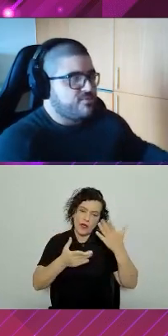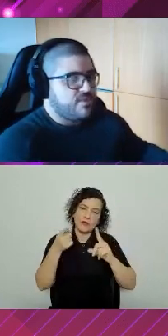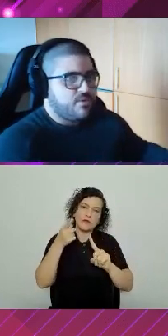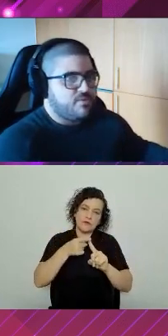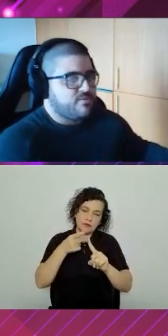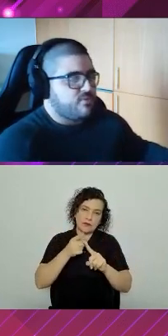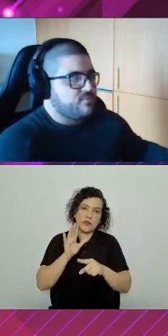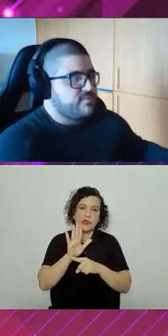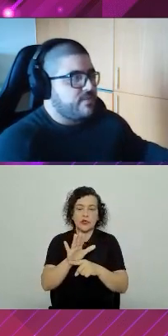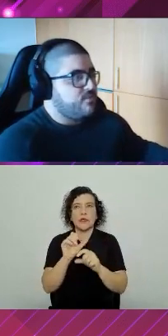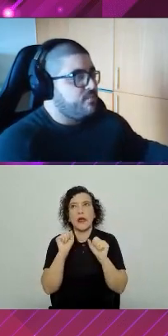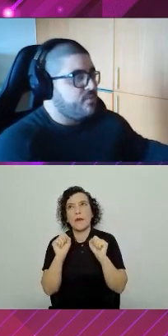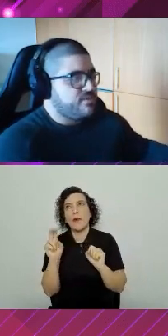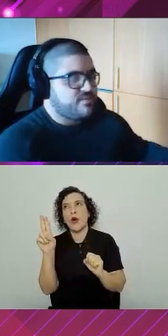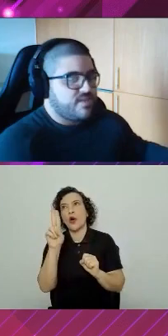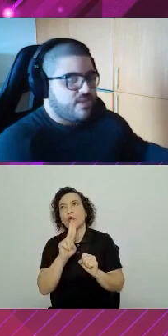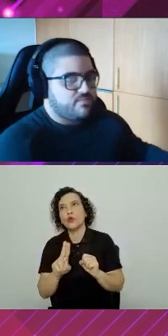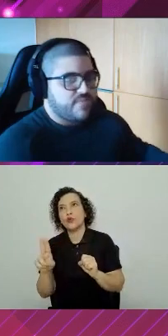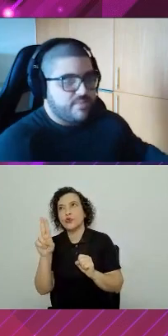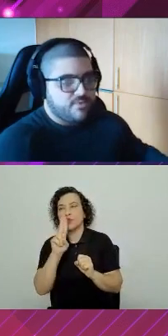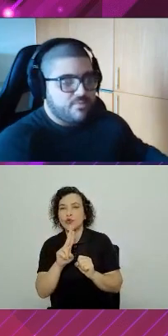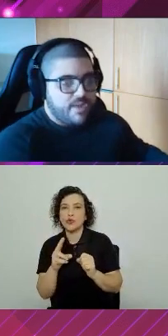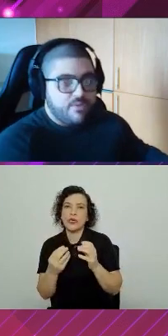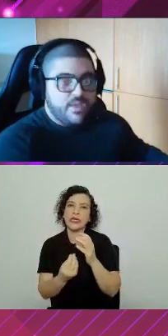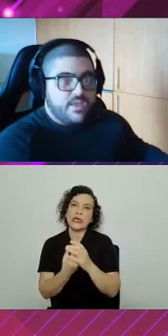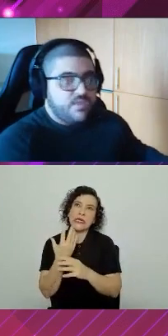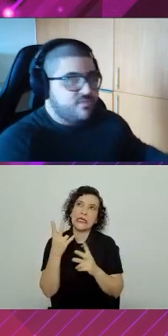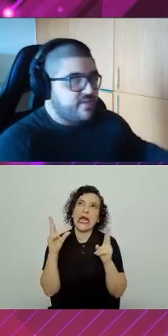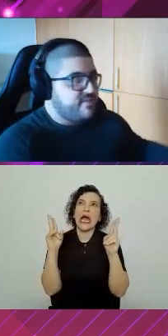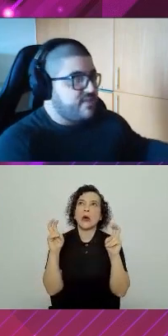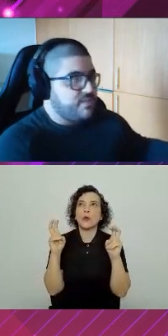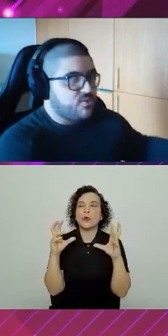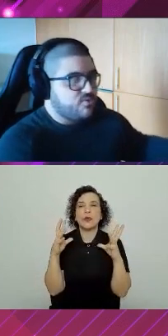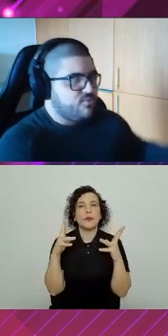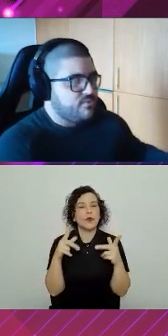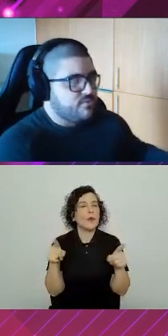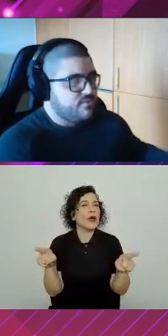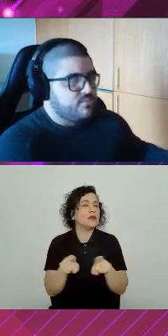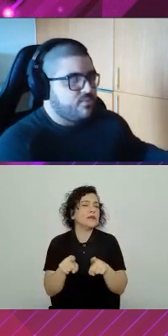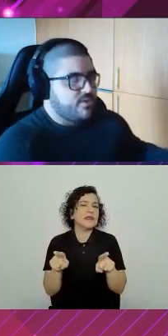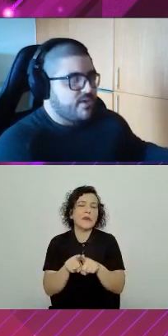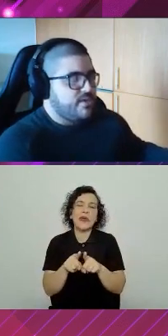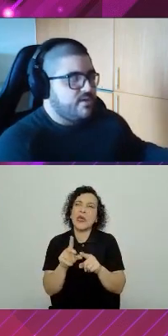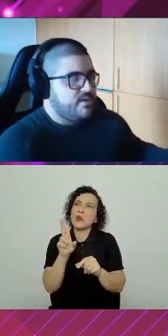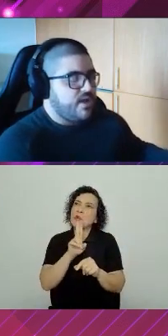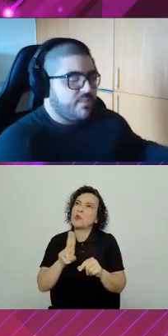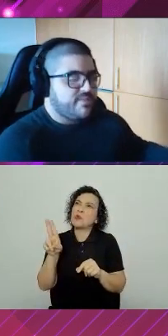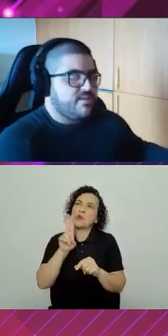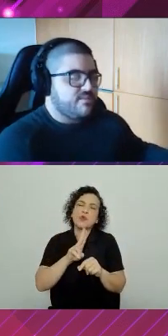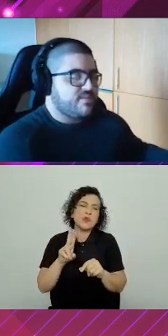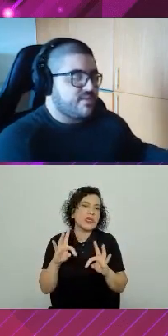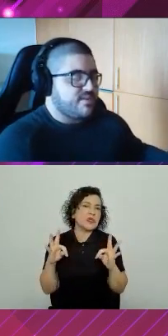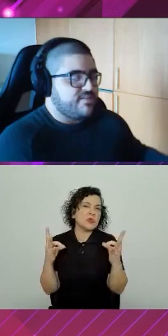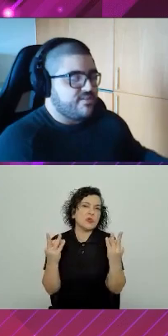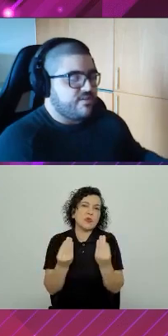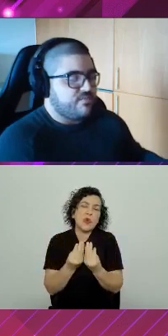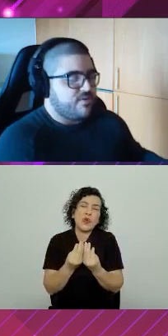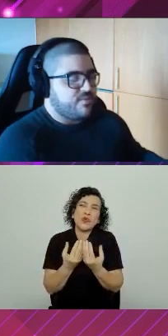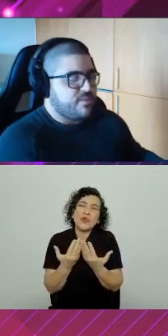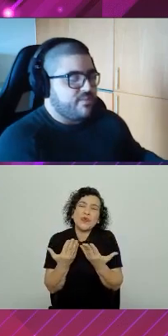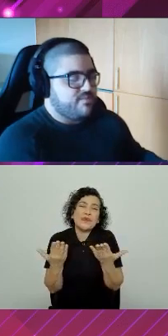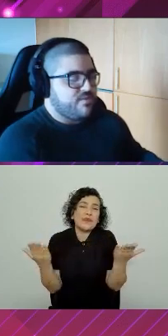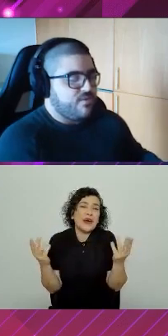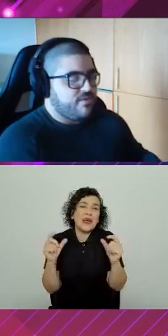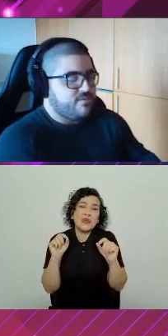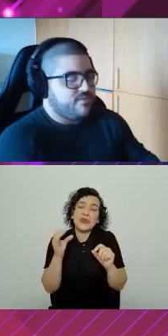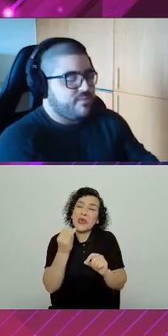Eu posso usar uma coisa como o site components, criar um tema global e usar esse tema em todo mundo. Porque, ah, mas aí você está trazendo o